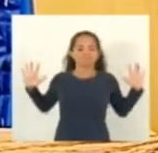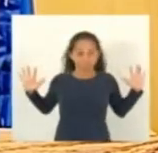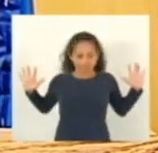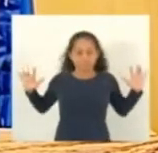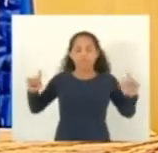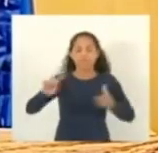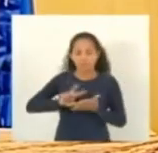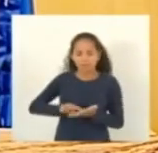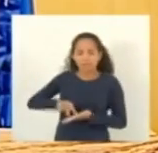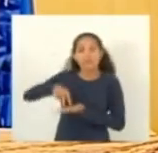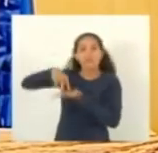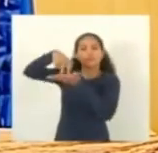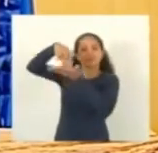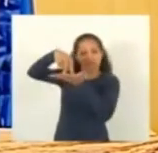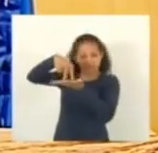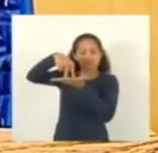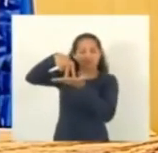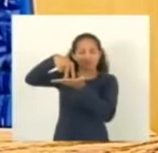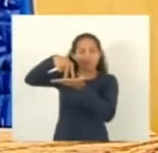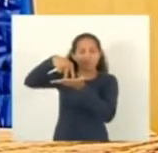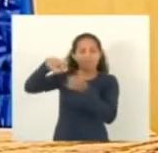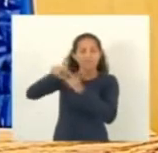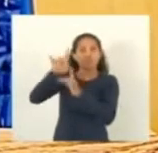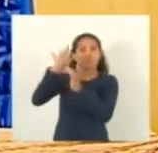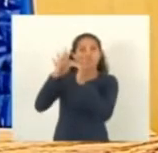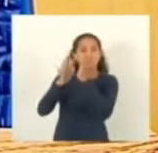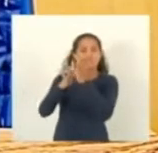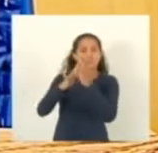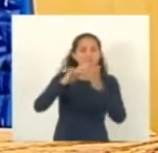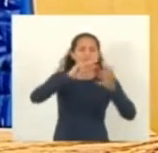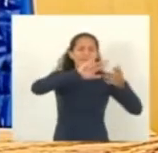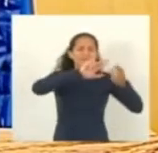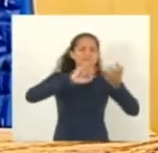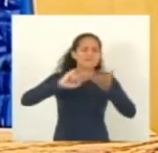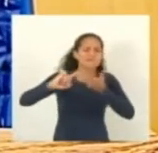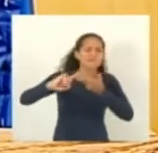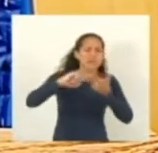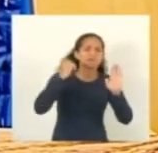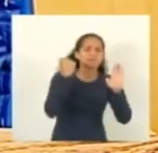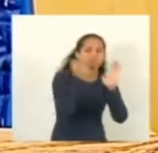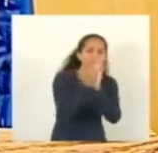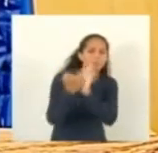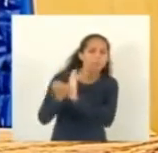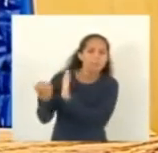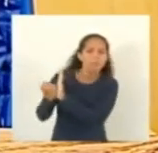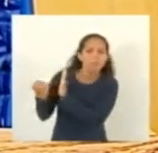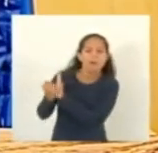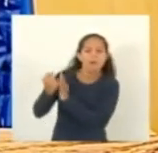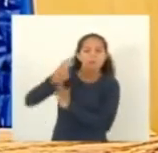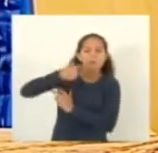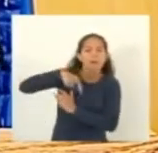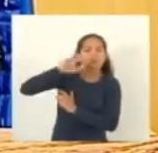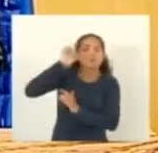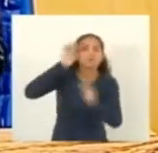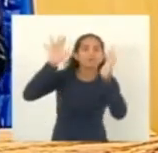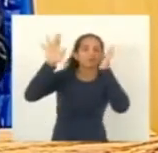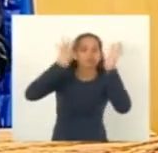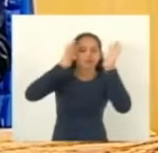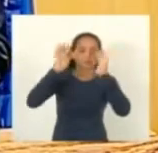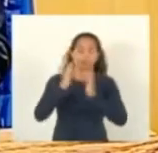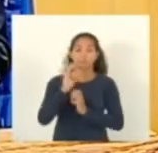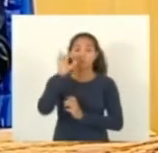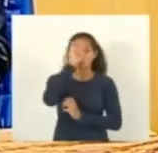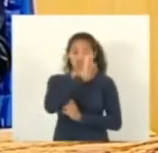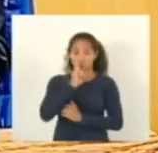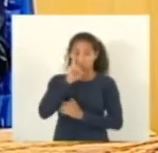uma uma série de simbolismos que que são interessantes para que a gente reflita no domingo